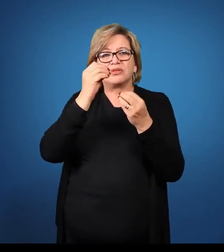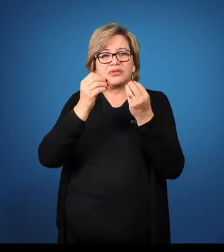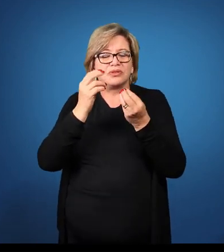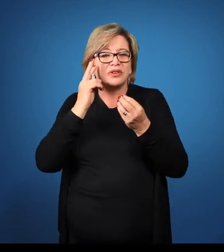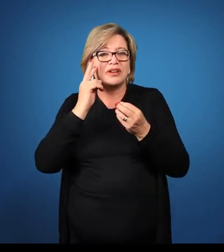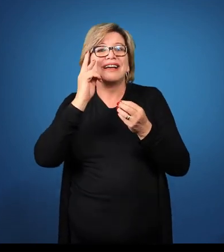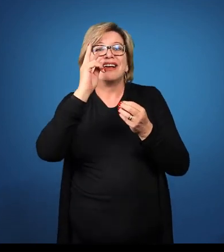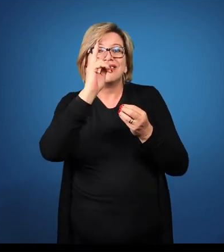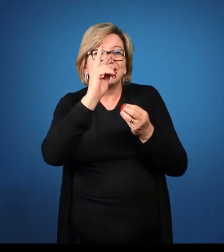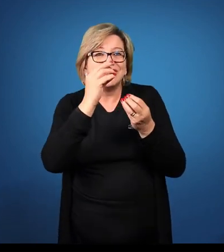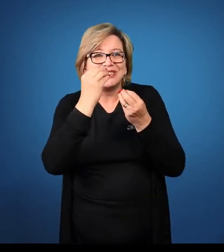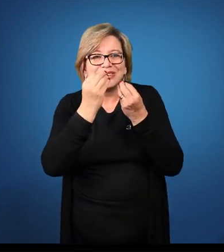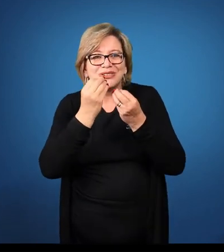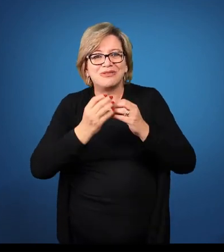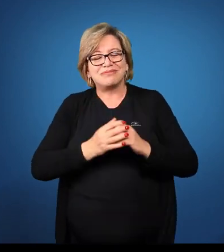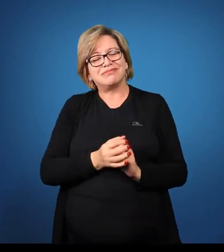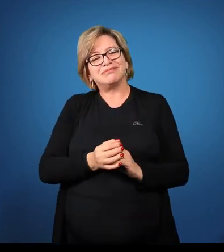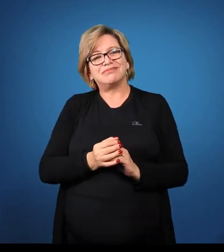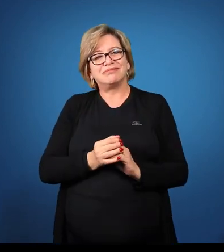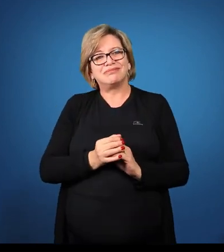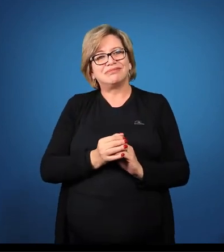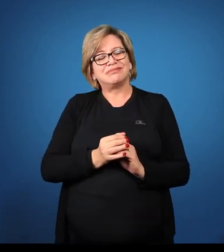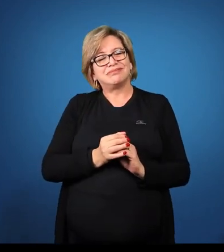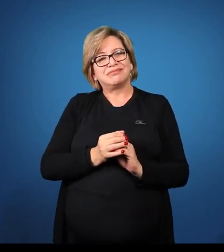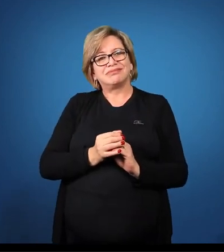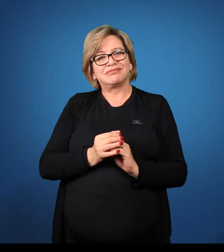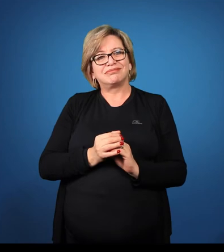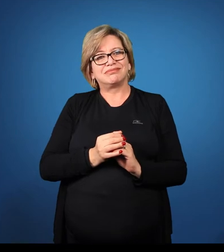fácil, facílimus.